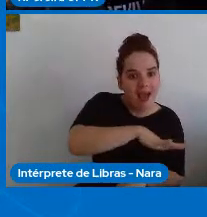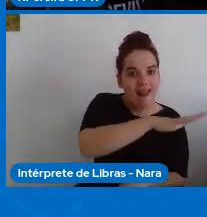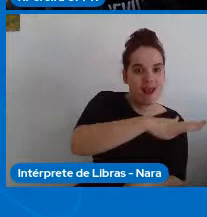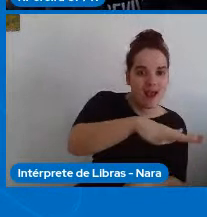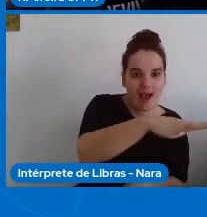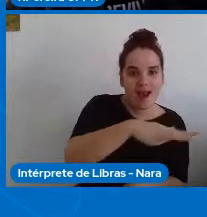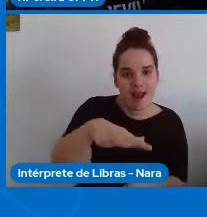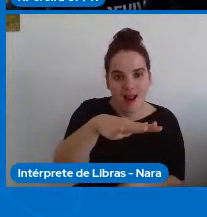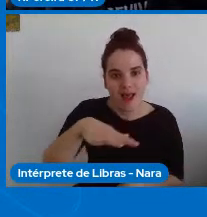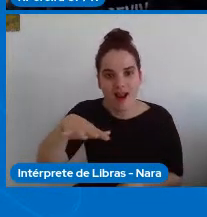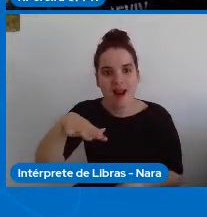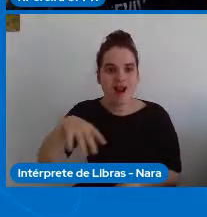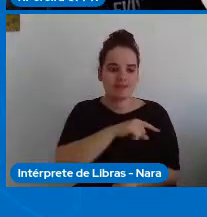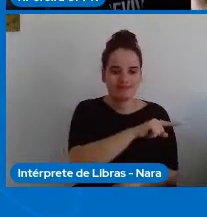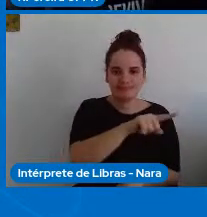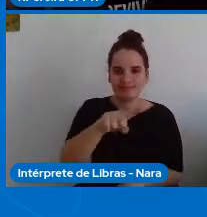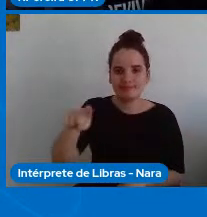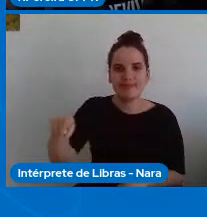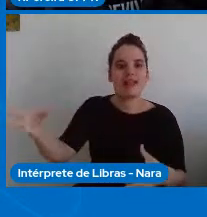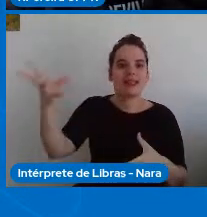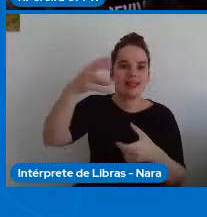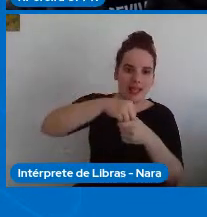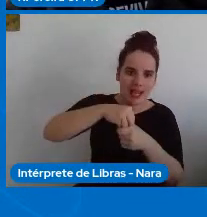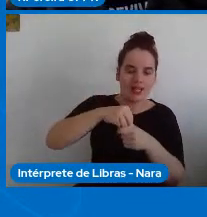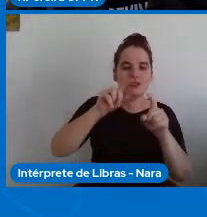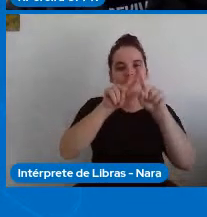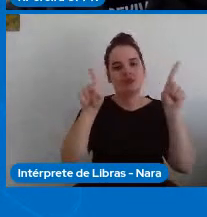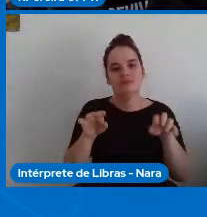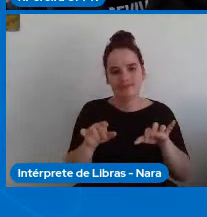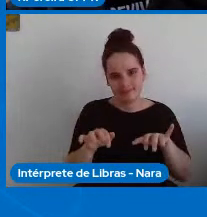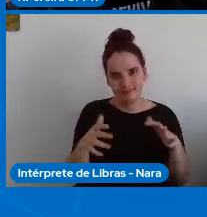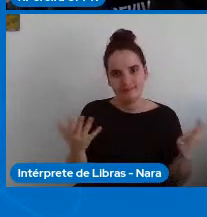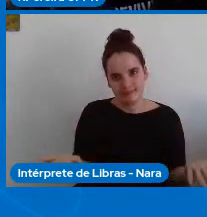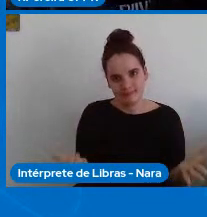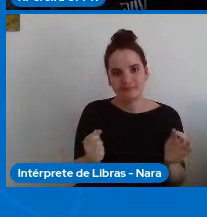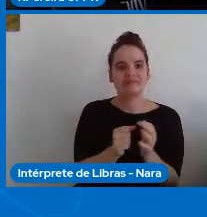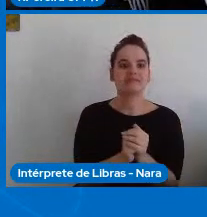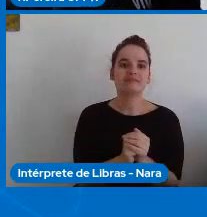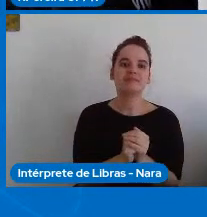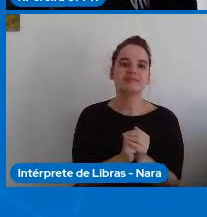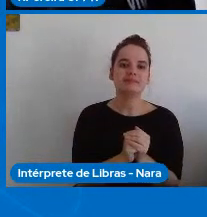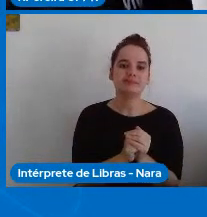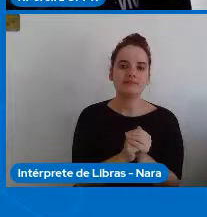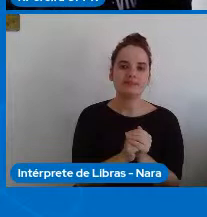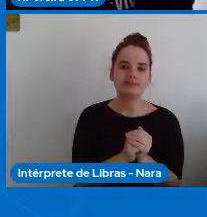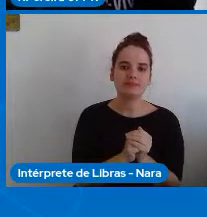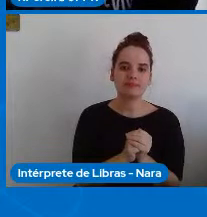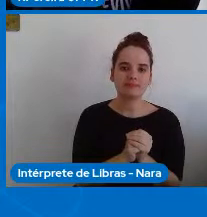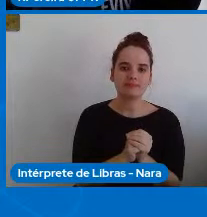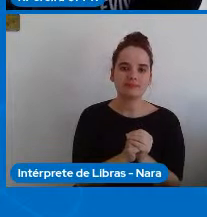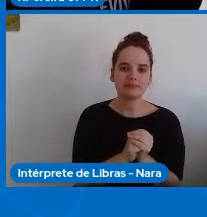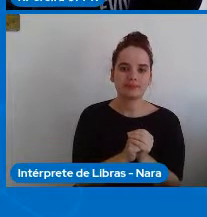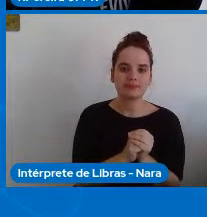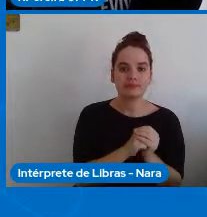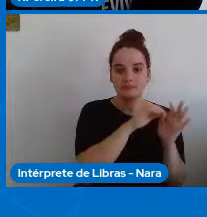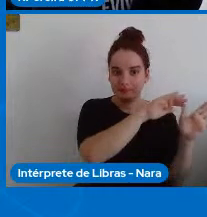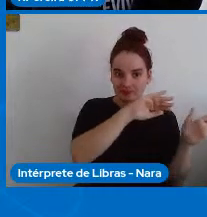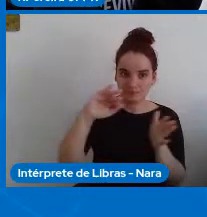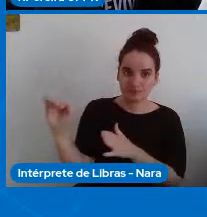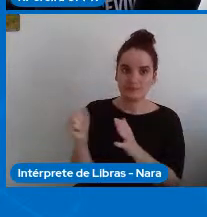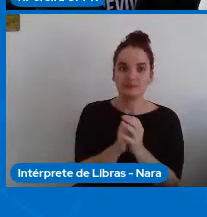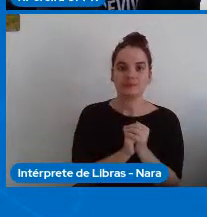contextualizada nessas áreas as questões que são relevantes então aqui nós tivemos uma